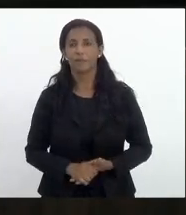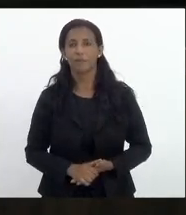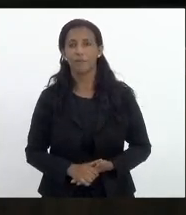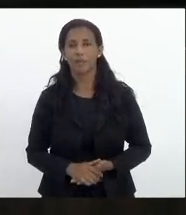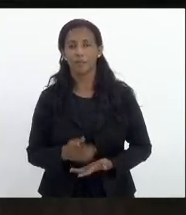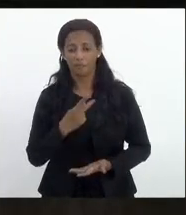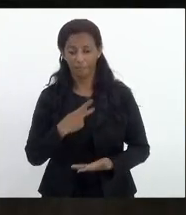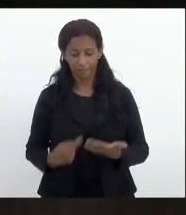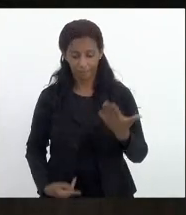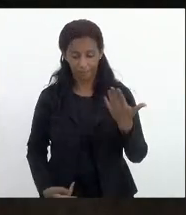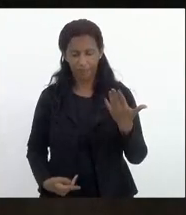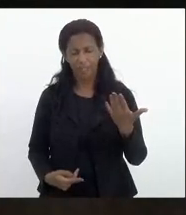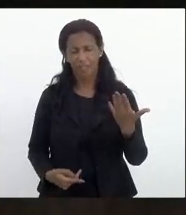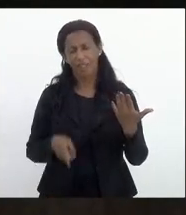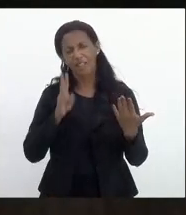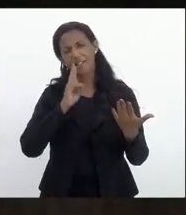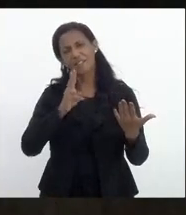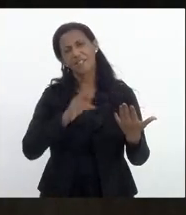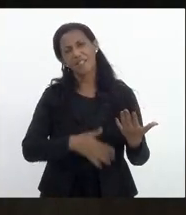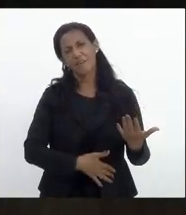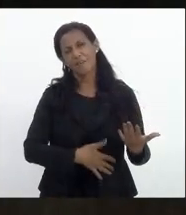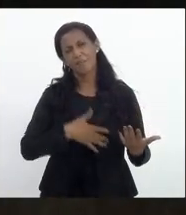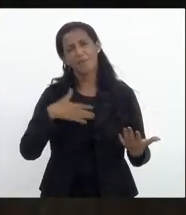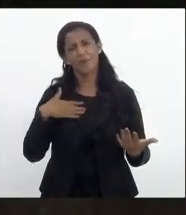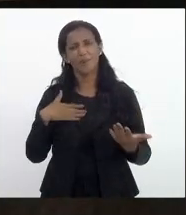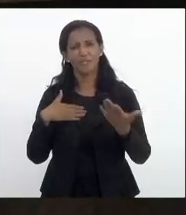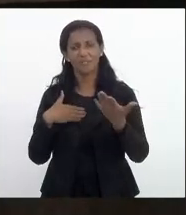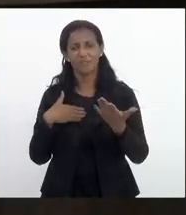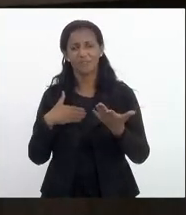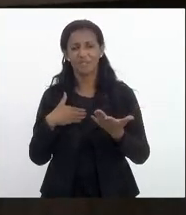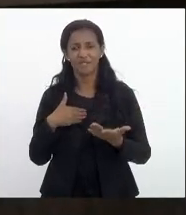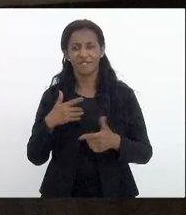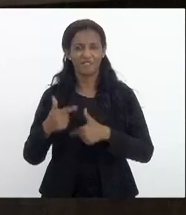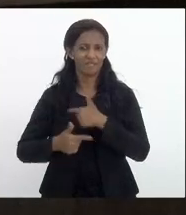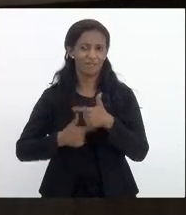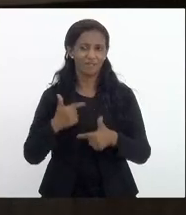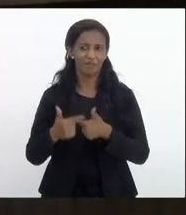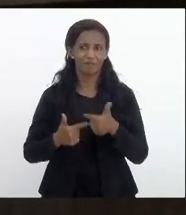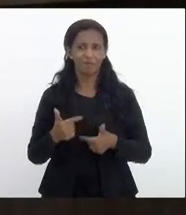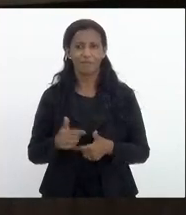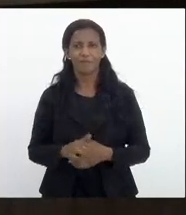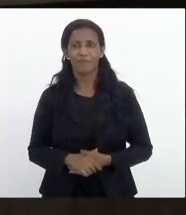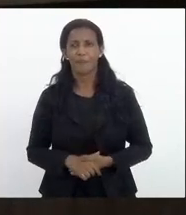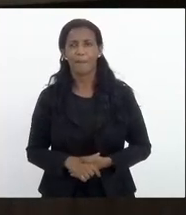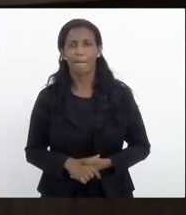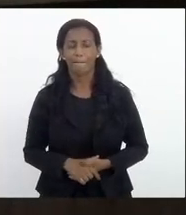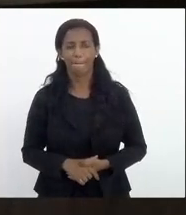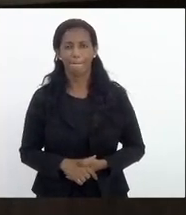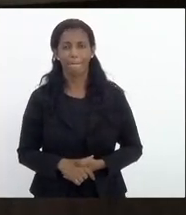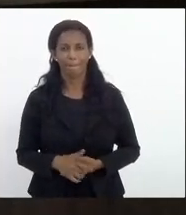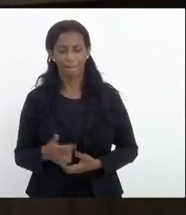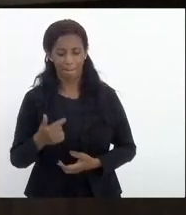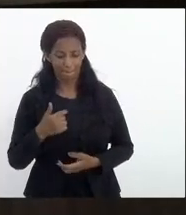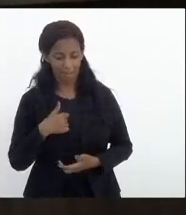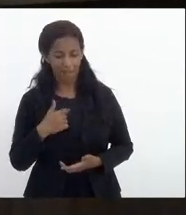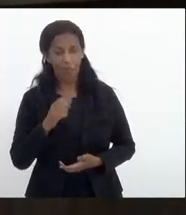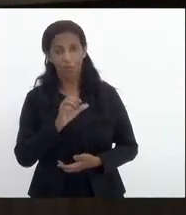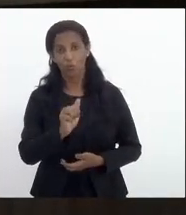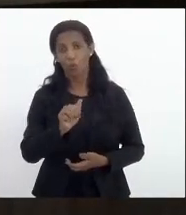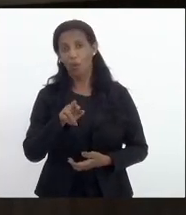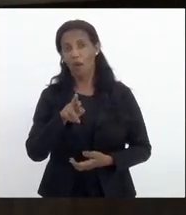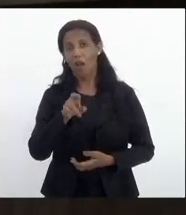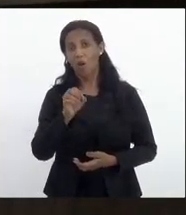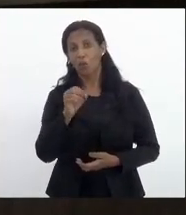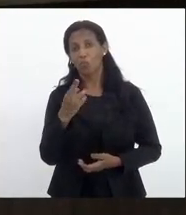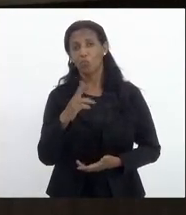presidente sempre uma honra vê-la presidindo os trabalhos deputada Mata Rocha eu como sou autor do projeto quero